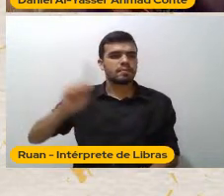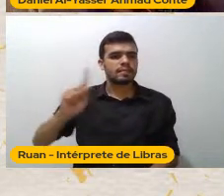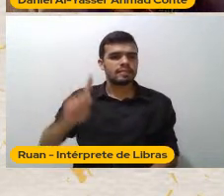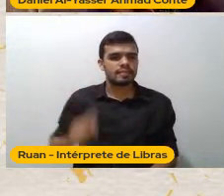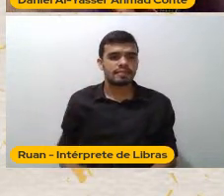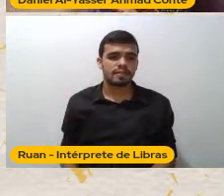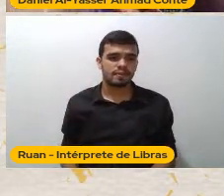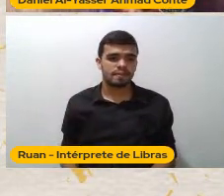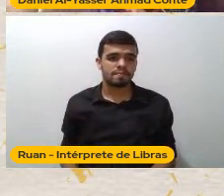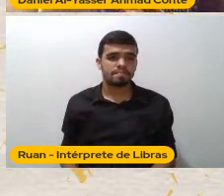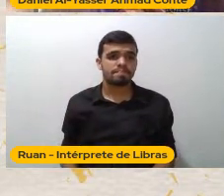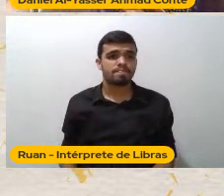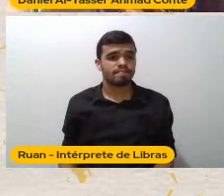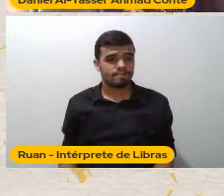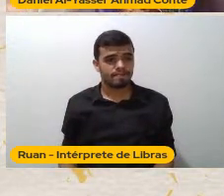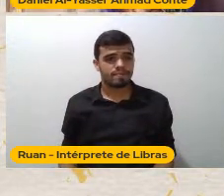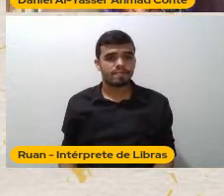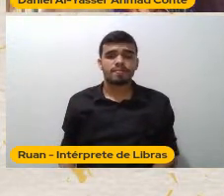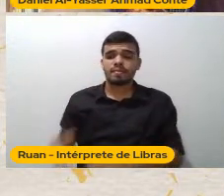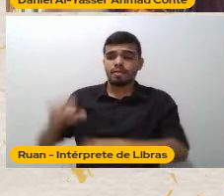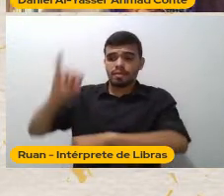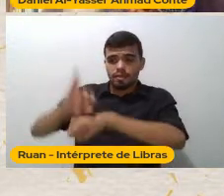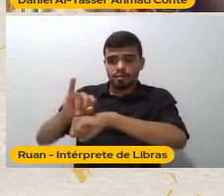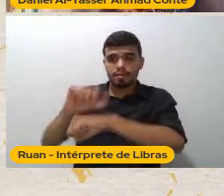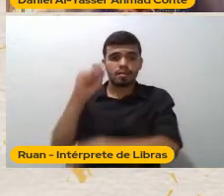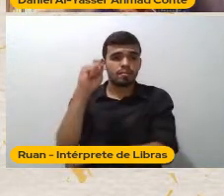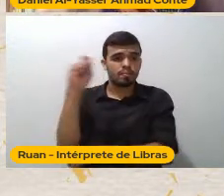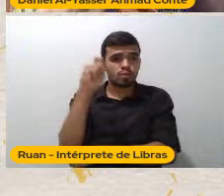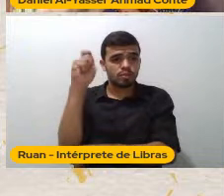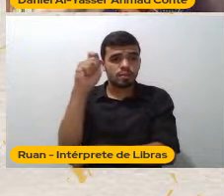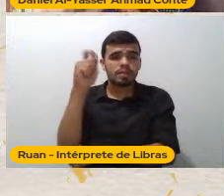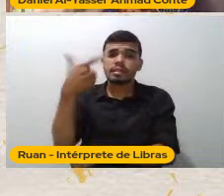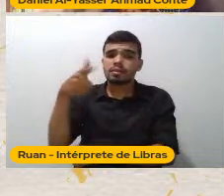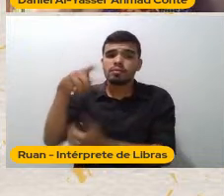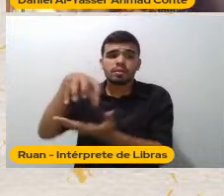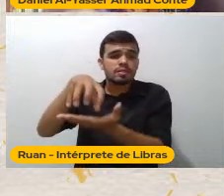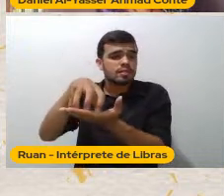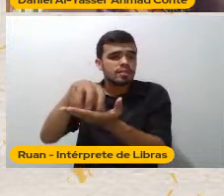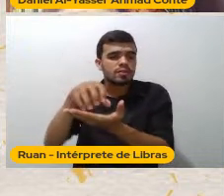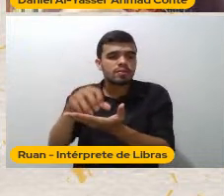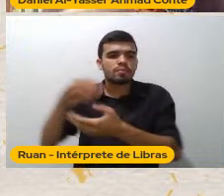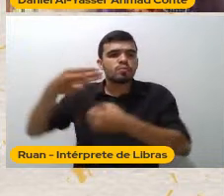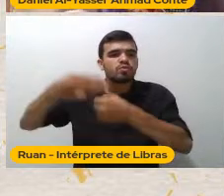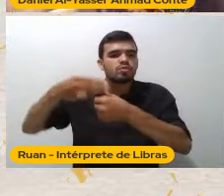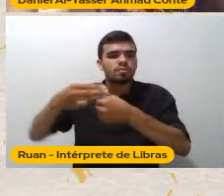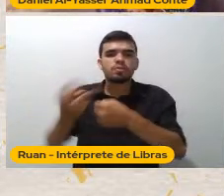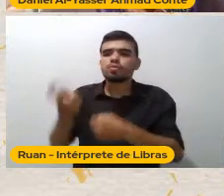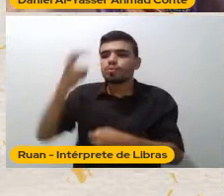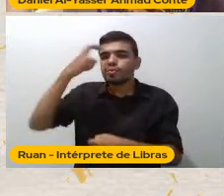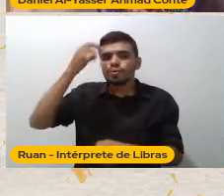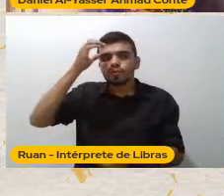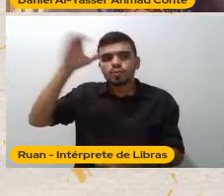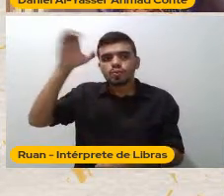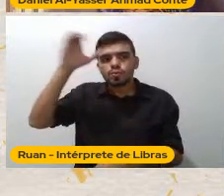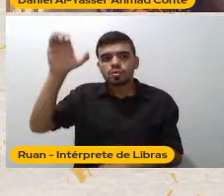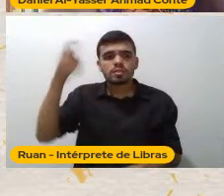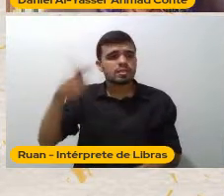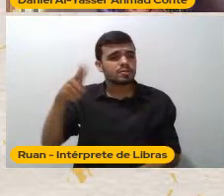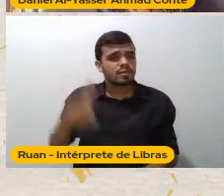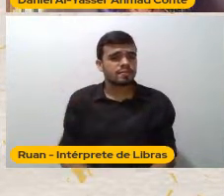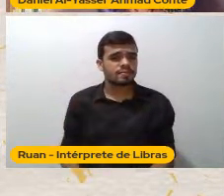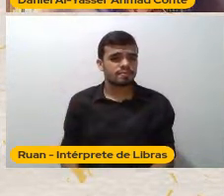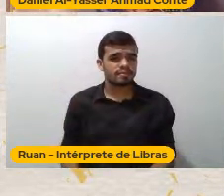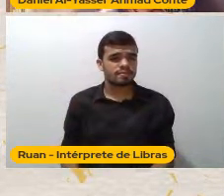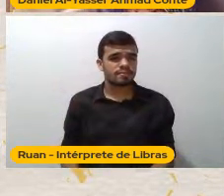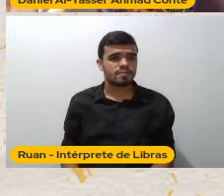meio De habitantes Não tem um centro Municipal De cultura Decente Não tem uma biblioteca Municipal Decente